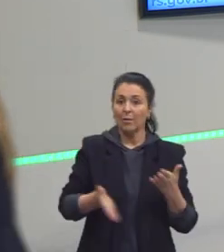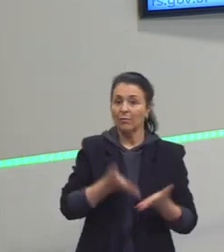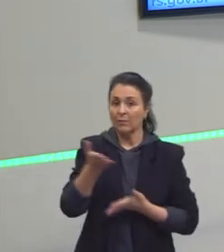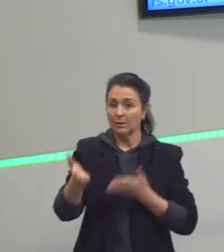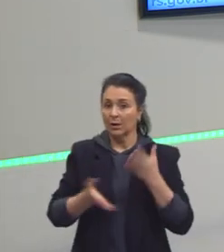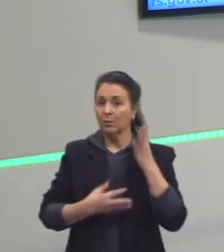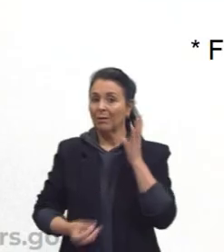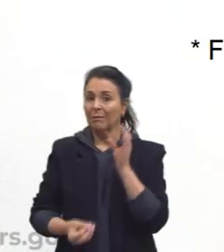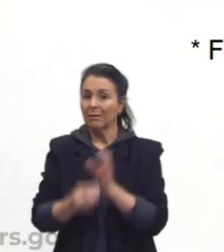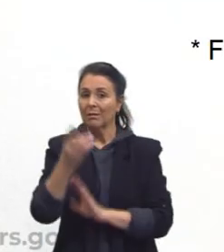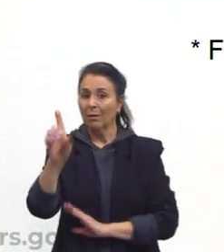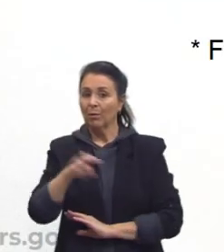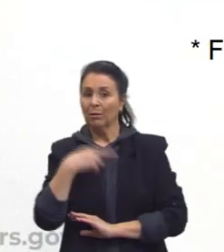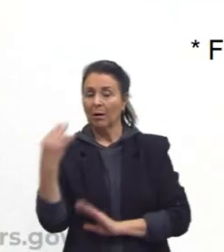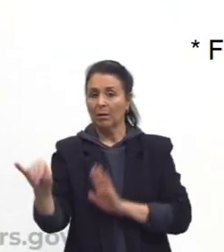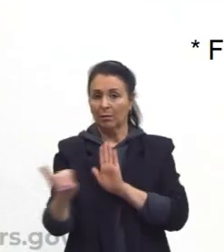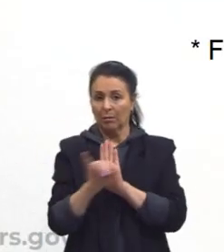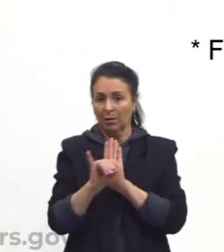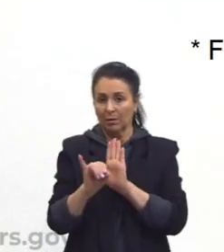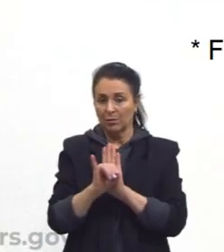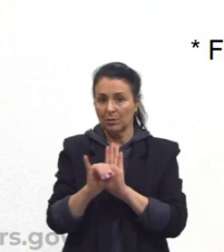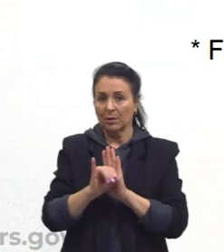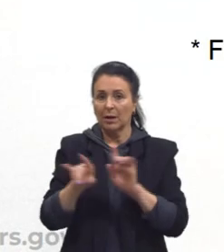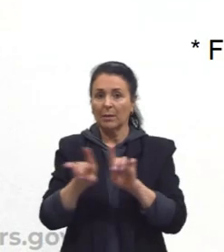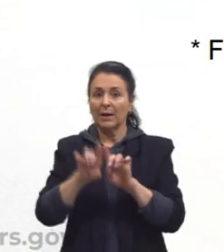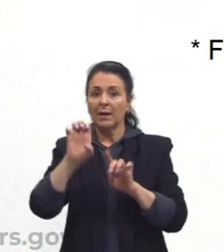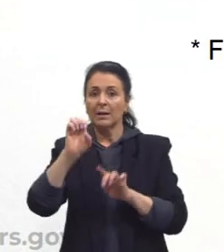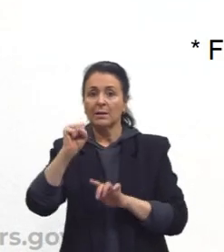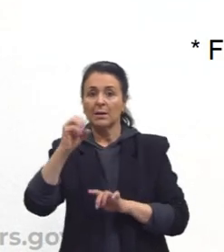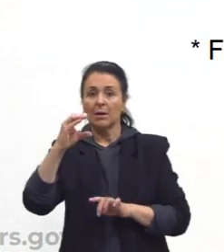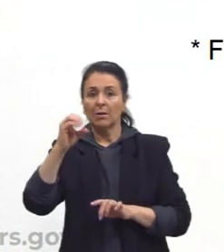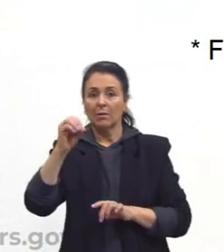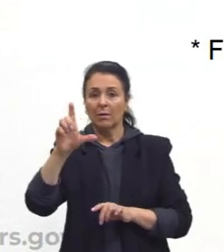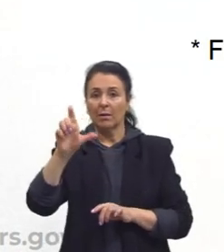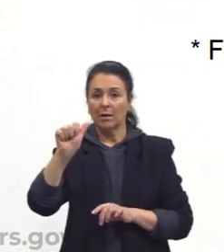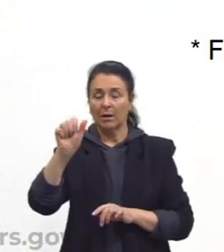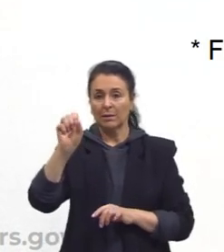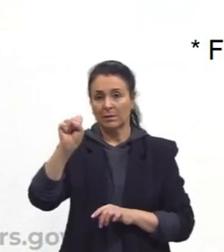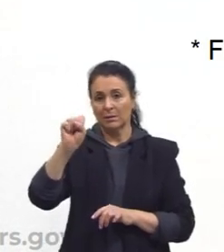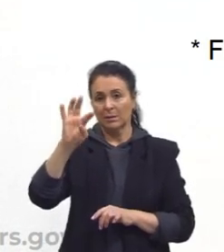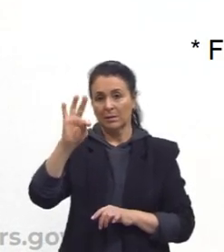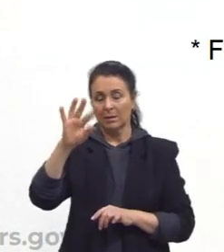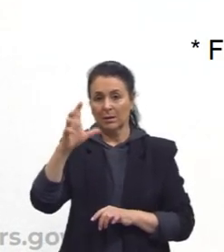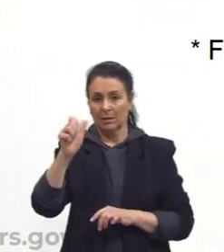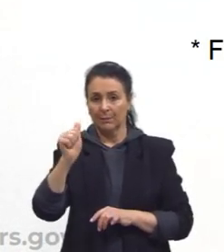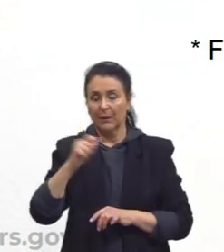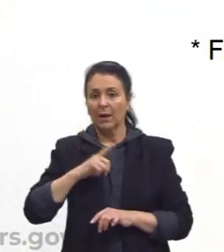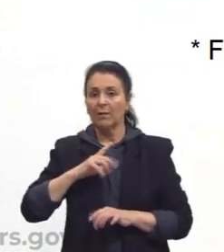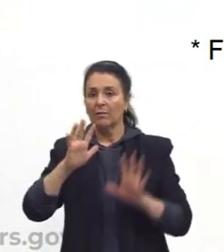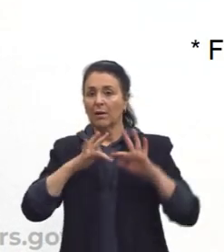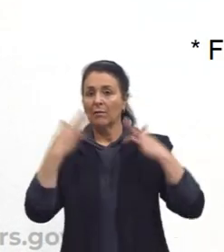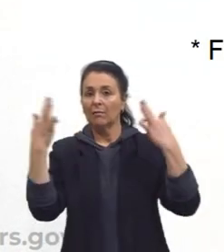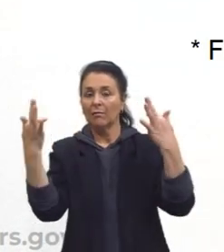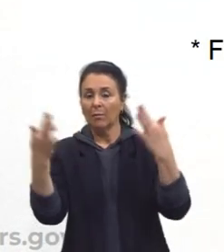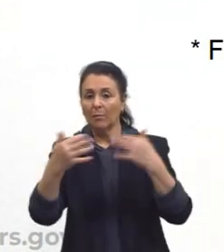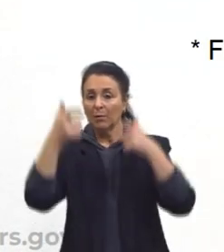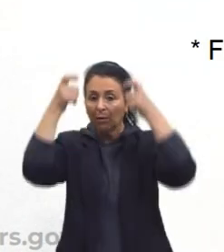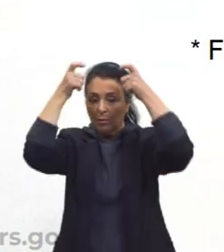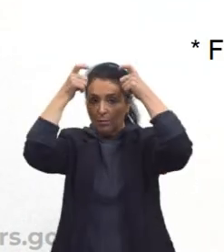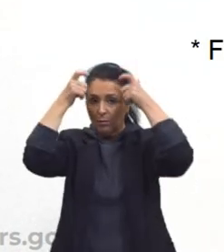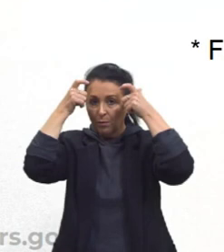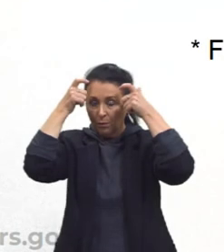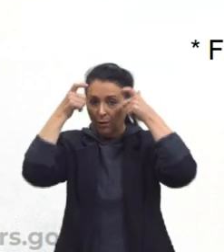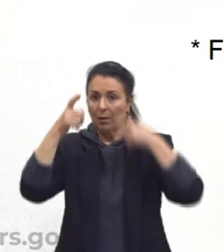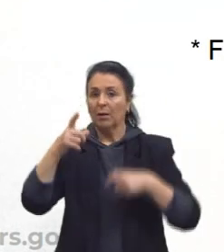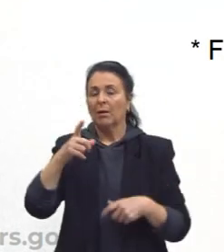Uma das questões foi o rompimento com a escolástica. A família real vai começar a implantar aqui uma